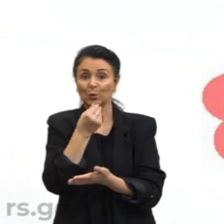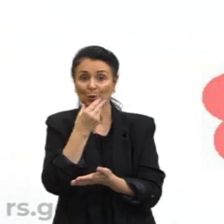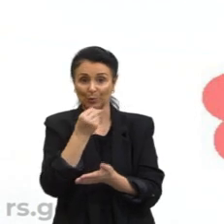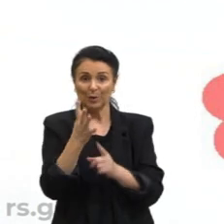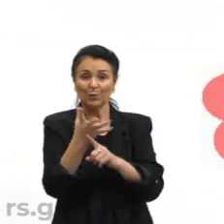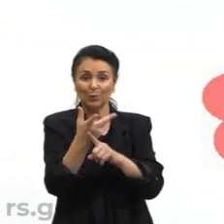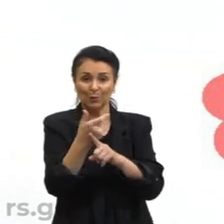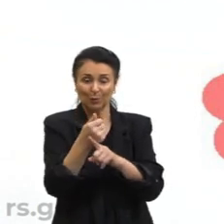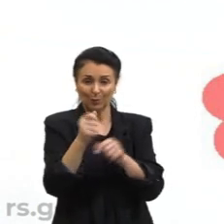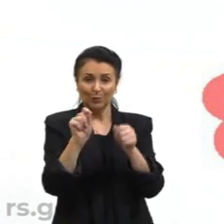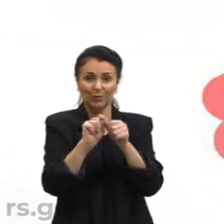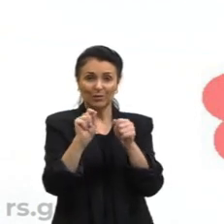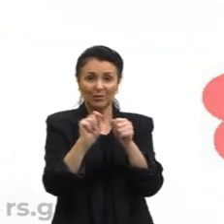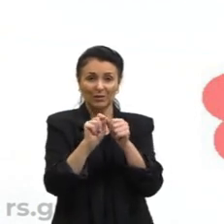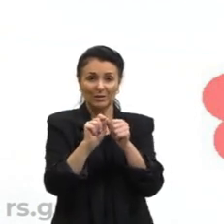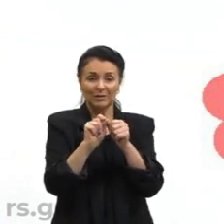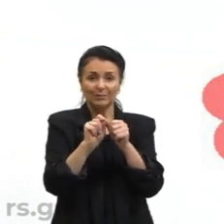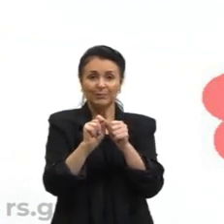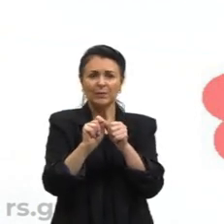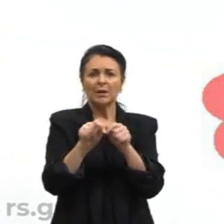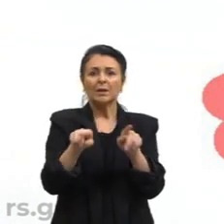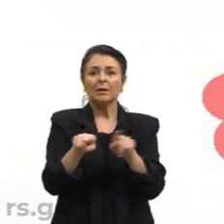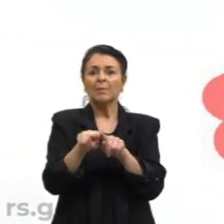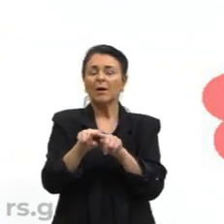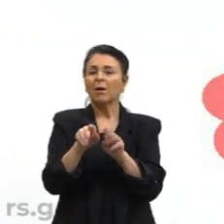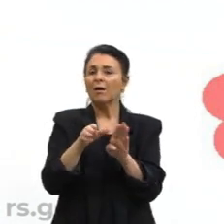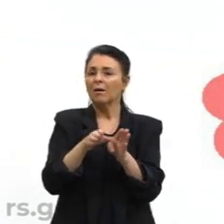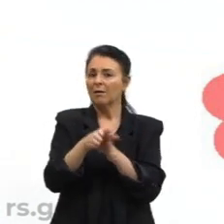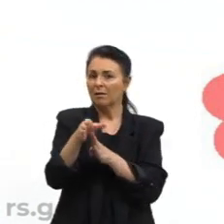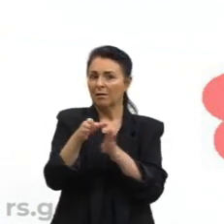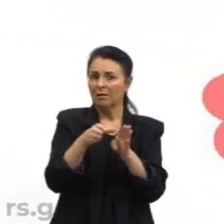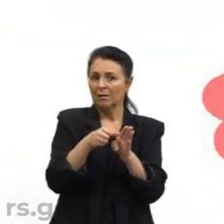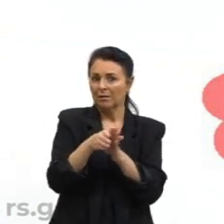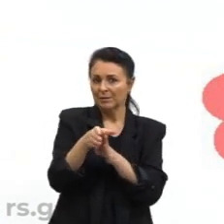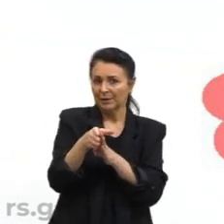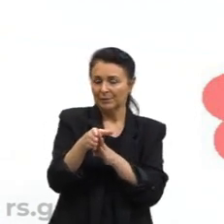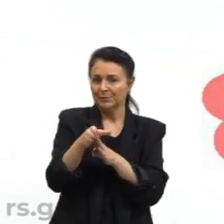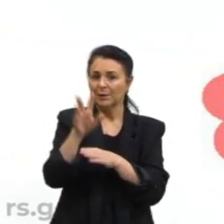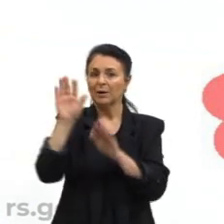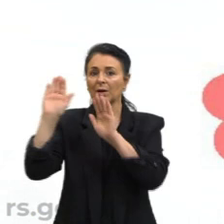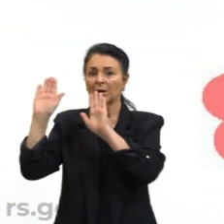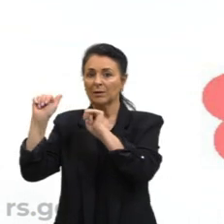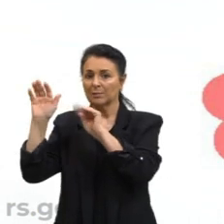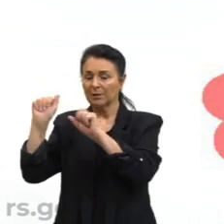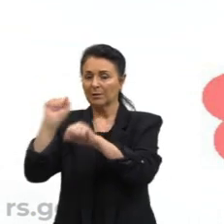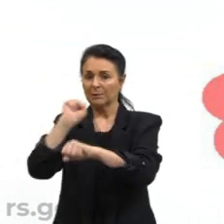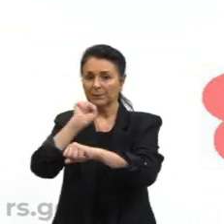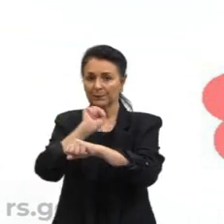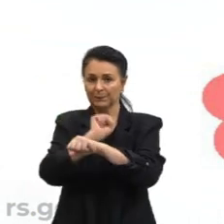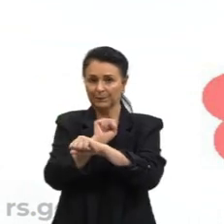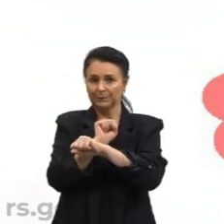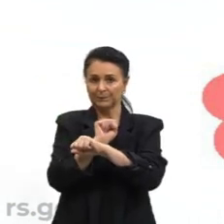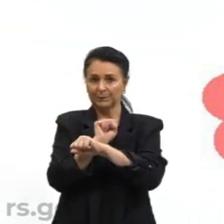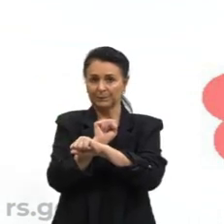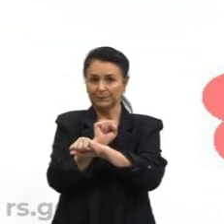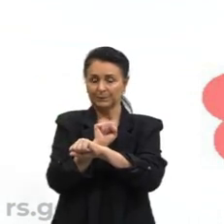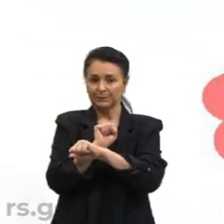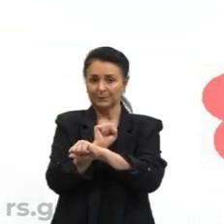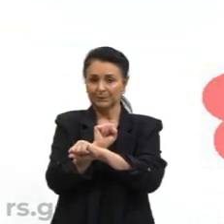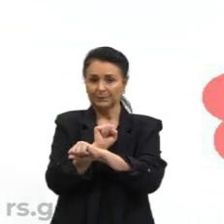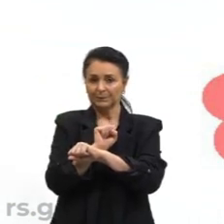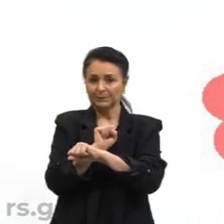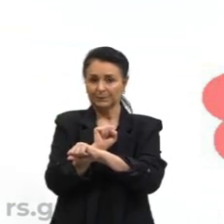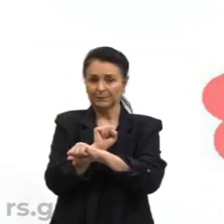E Então aqui Os conselhos Ademais do conteúdo É indispensável Identificar O gênero textual E suas